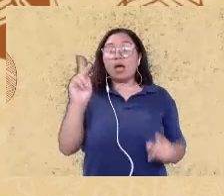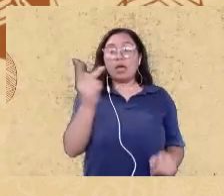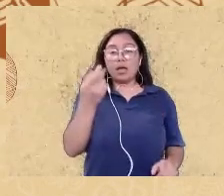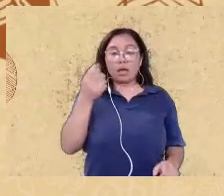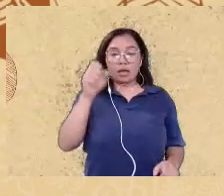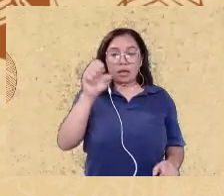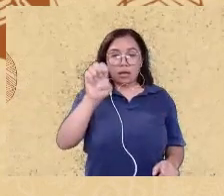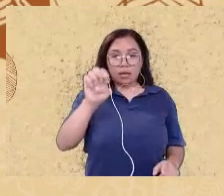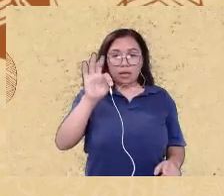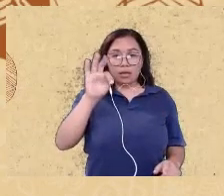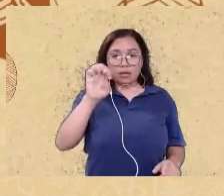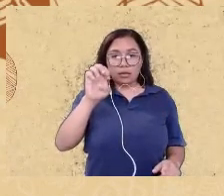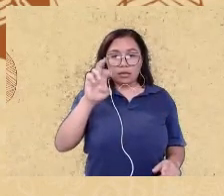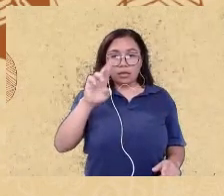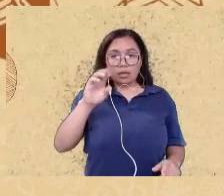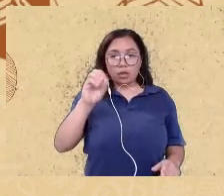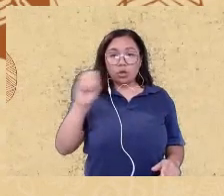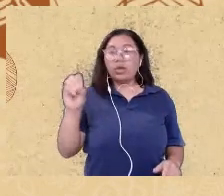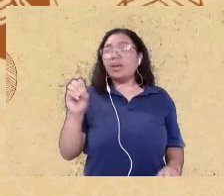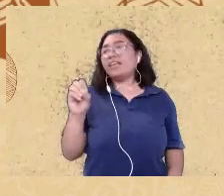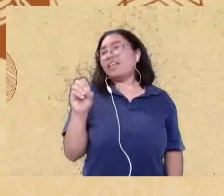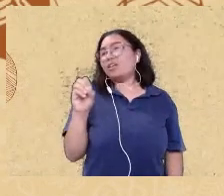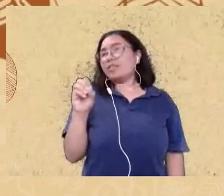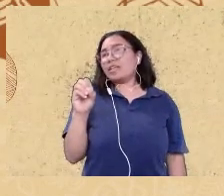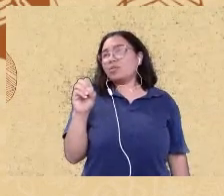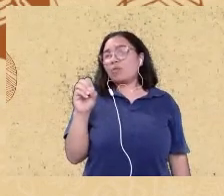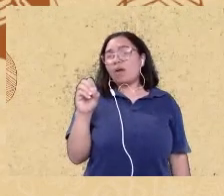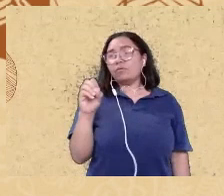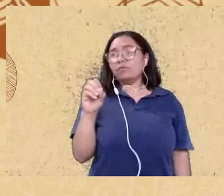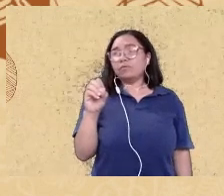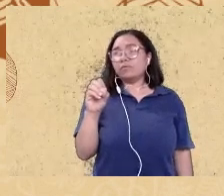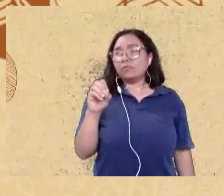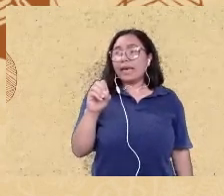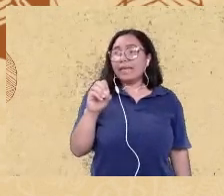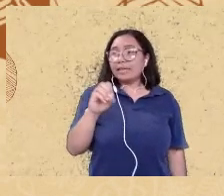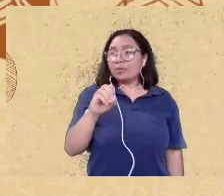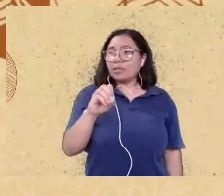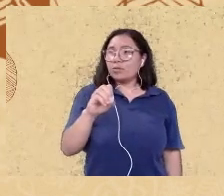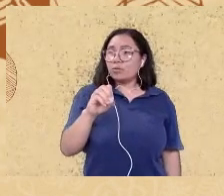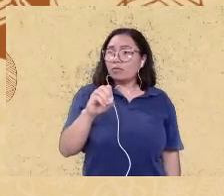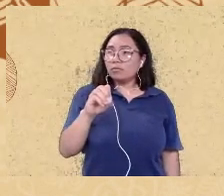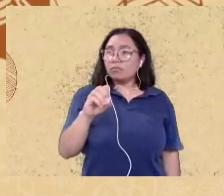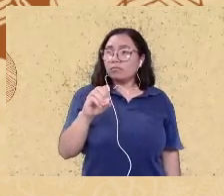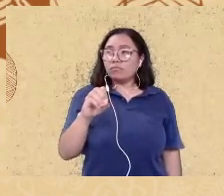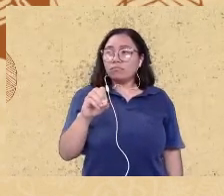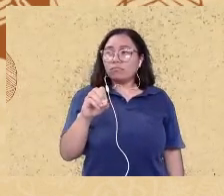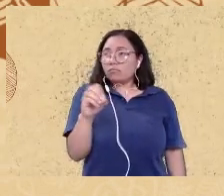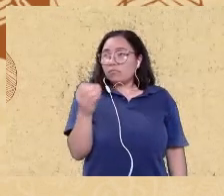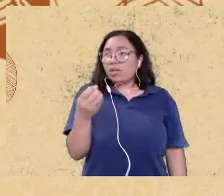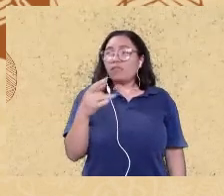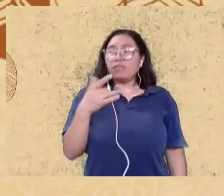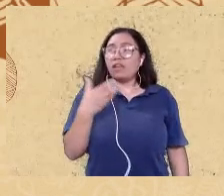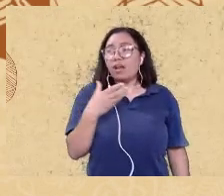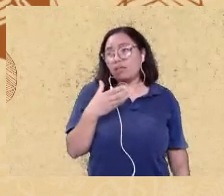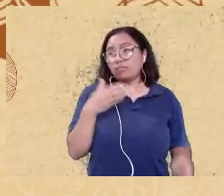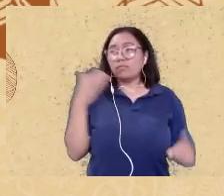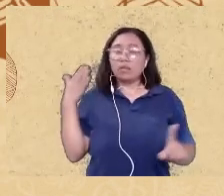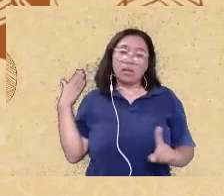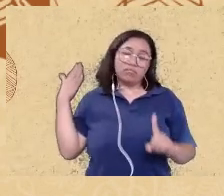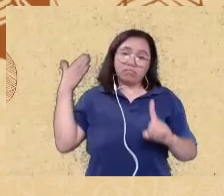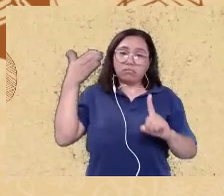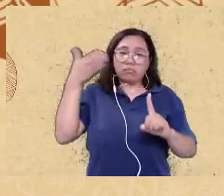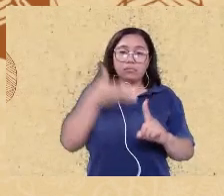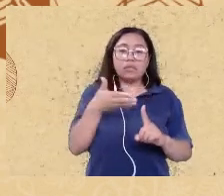heterossexuais 13 ocorrências representando 2,6% 3 ocorrências do